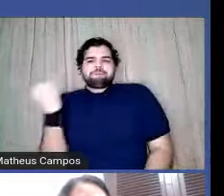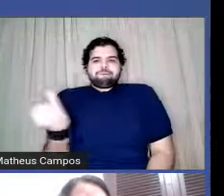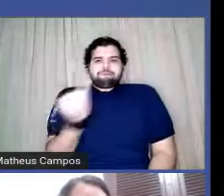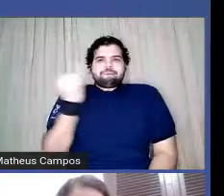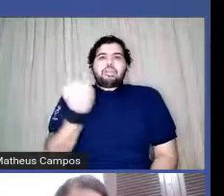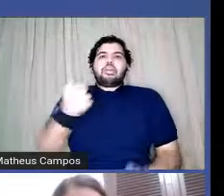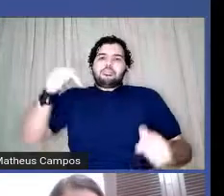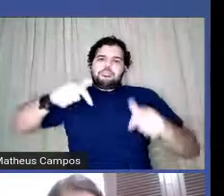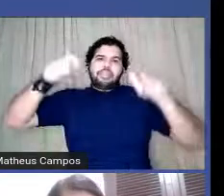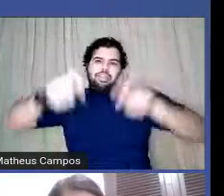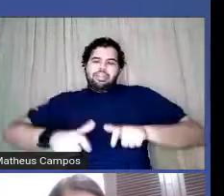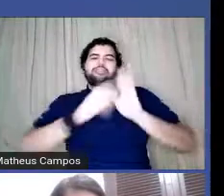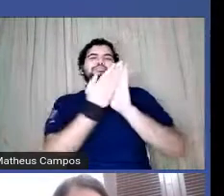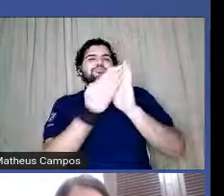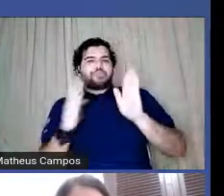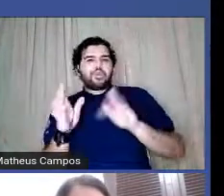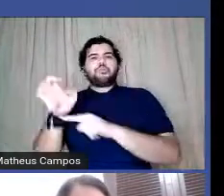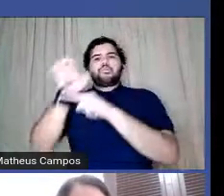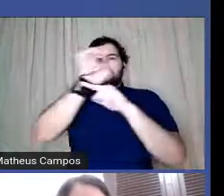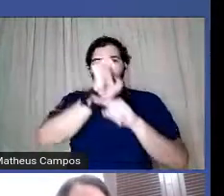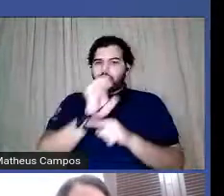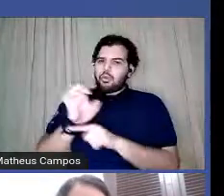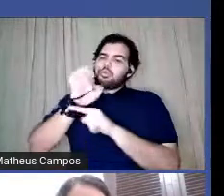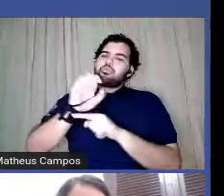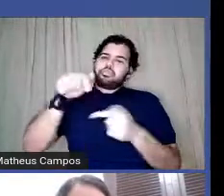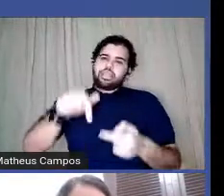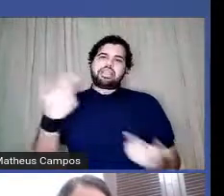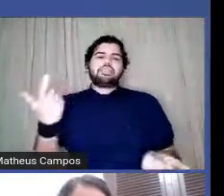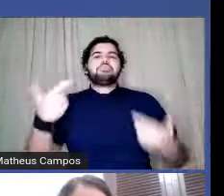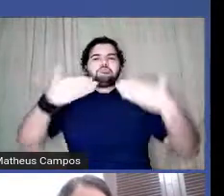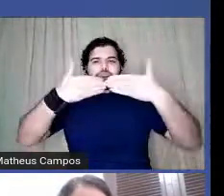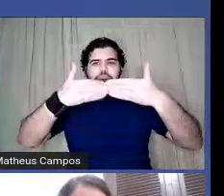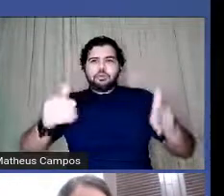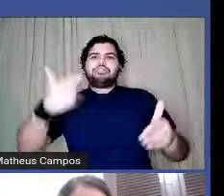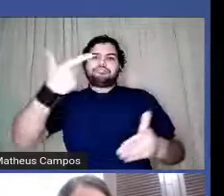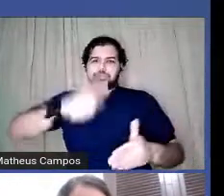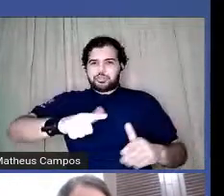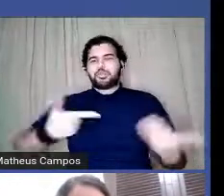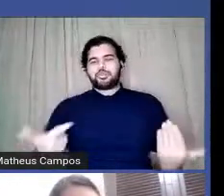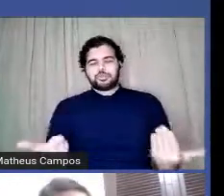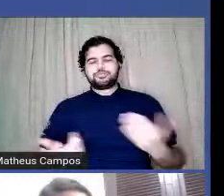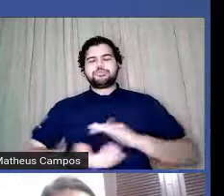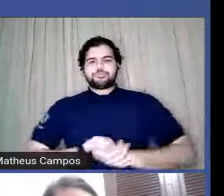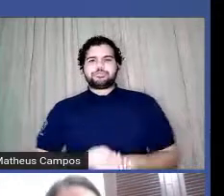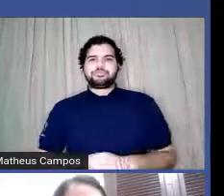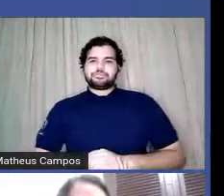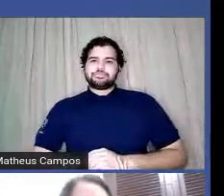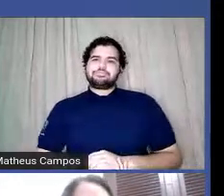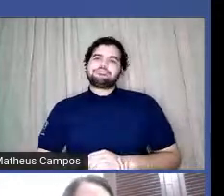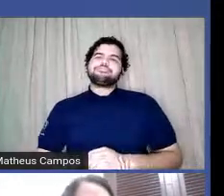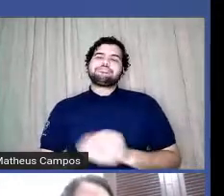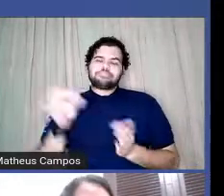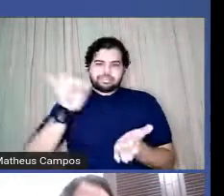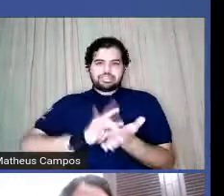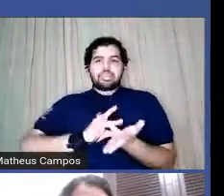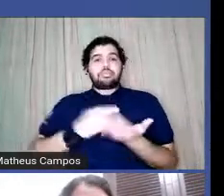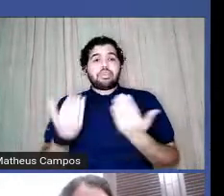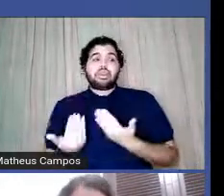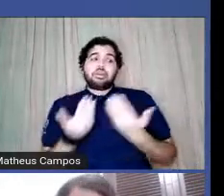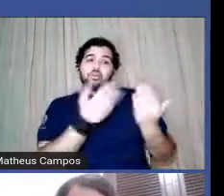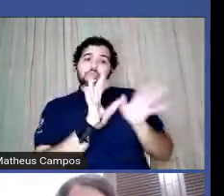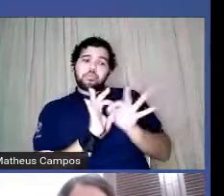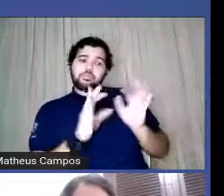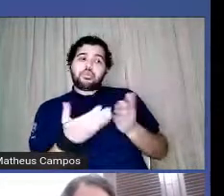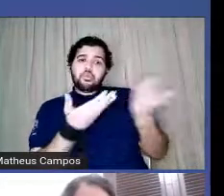a Biblioteca Estadual, né, e essa reabertura. E é isto, eu queria agora passar a palavra